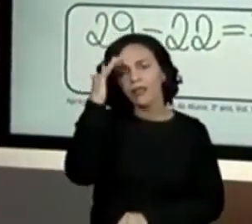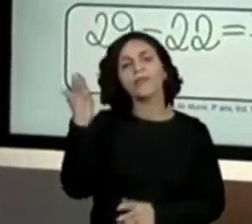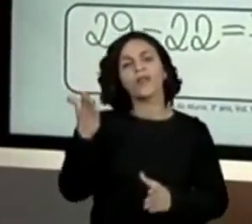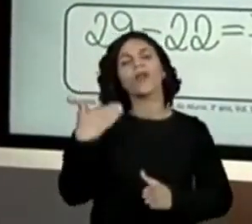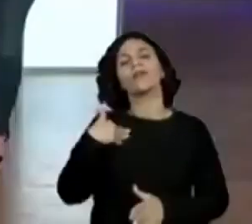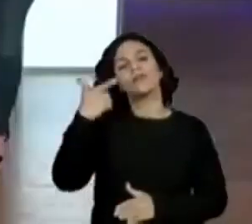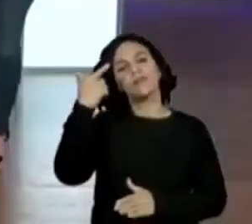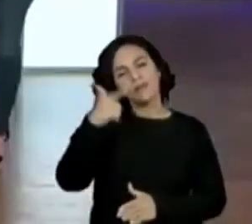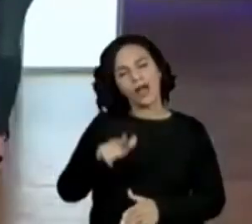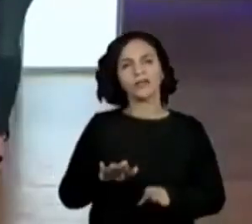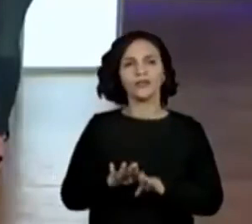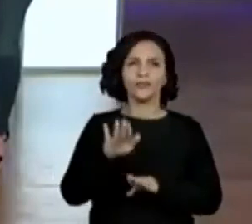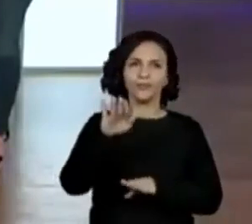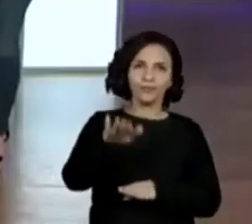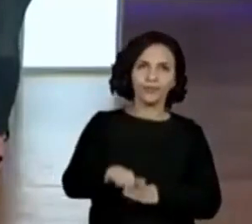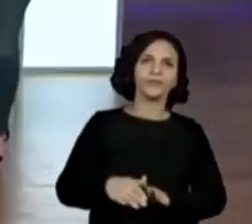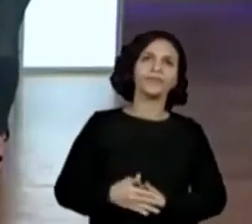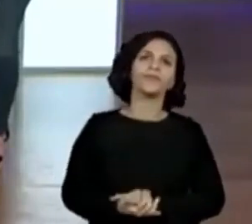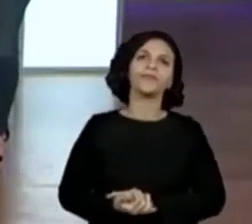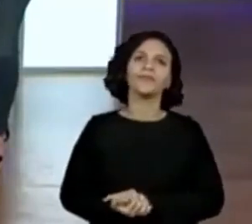vamos dar uma avançada aqui, ó.